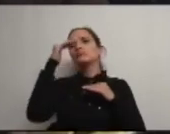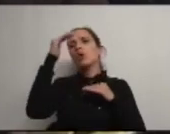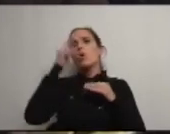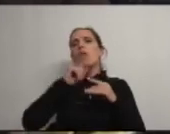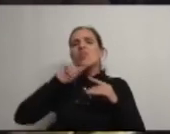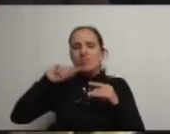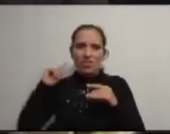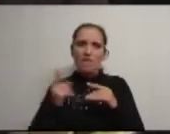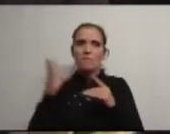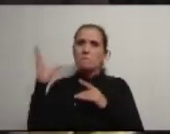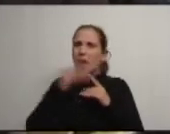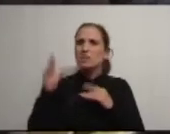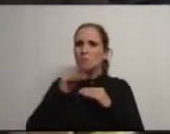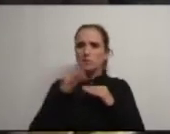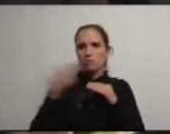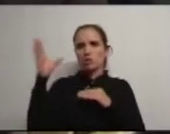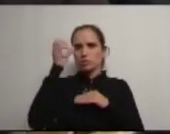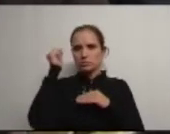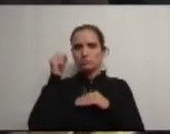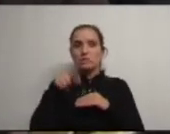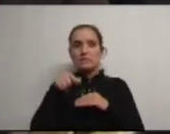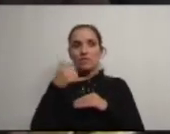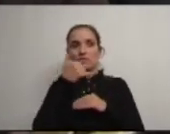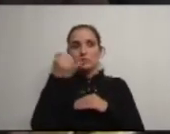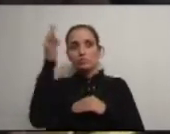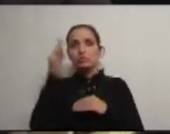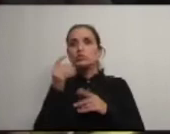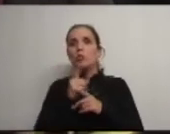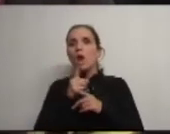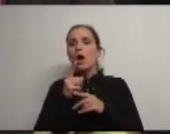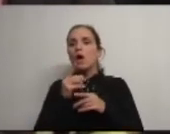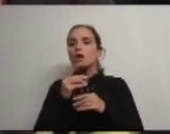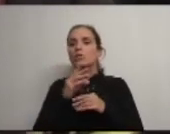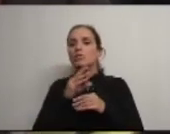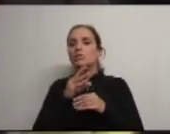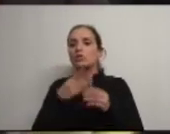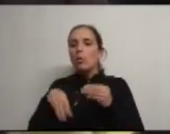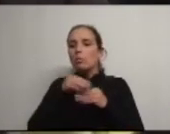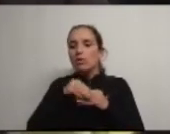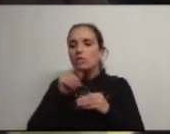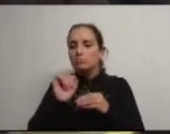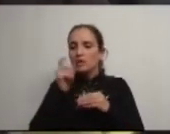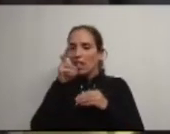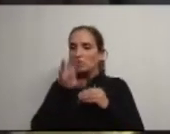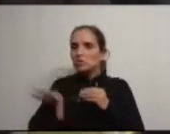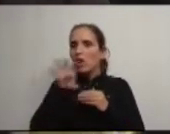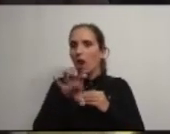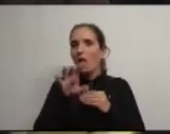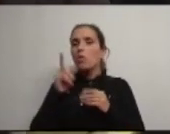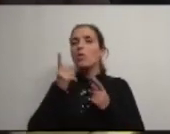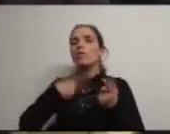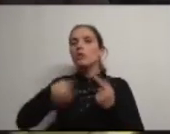devemos ir mais além os 25% são a componente regional para aquilo que queremos fazer mas